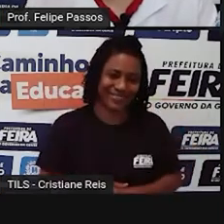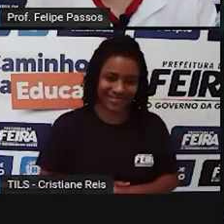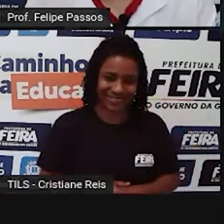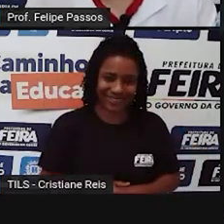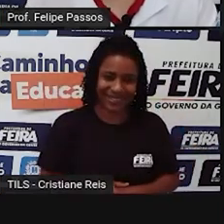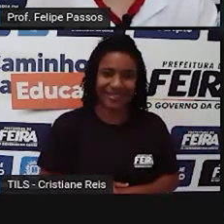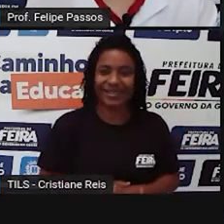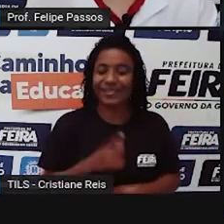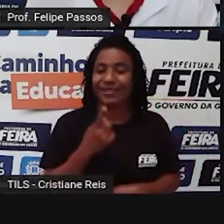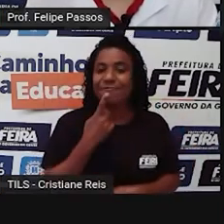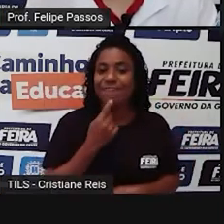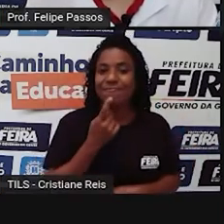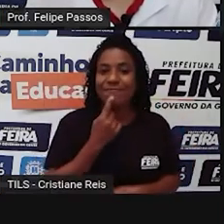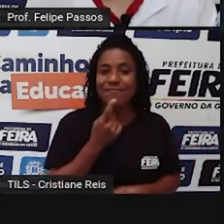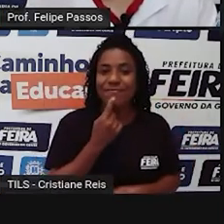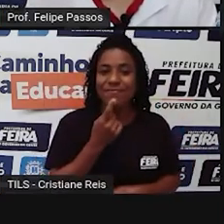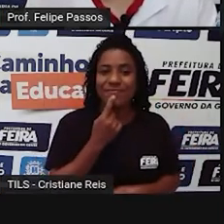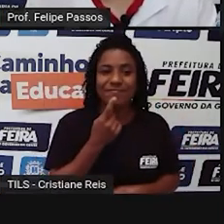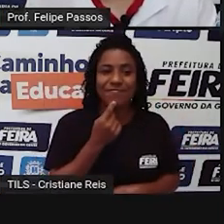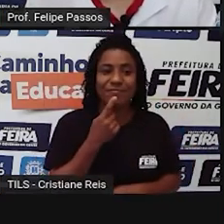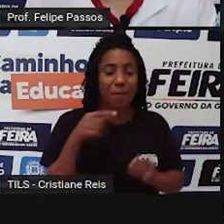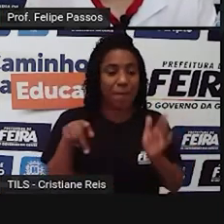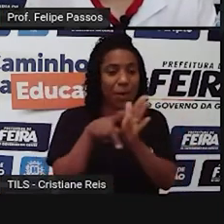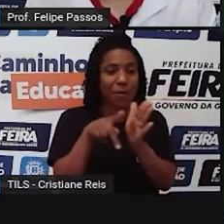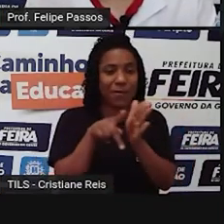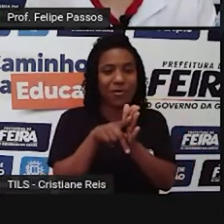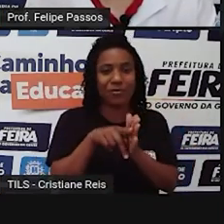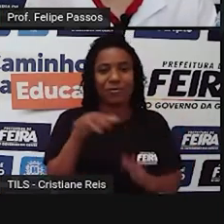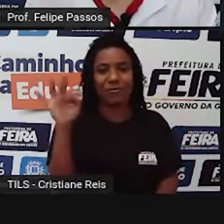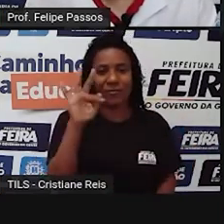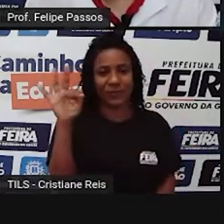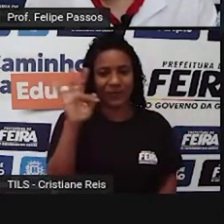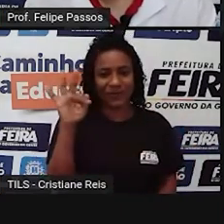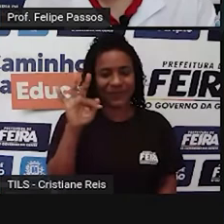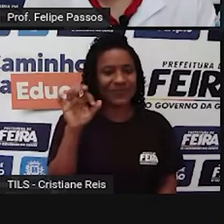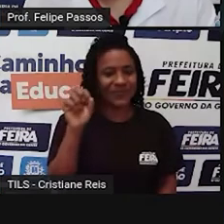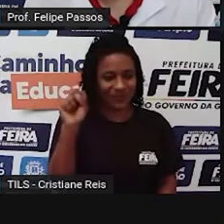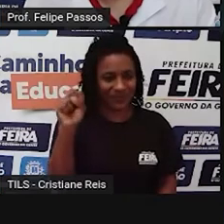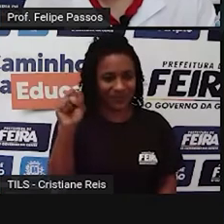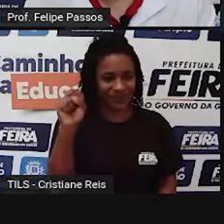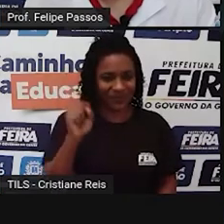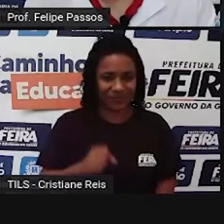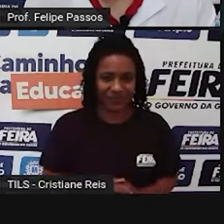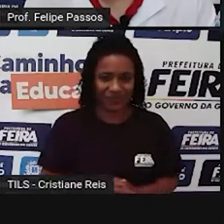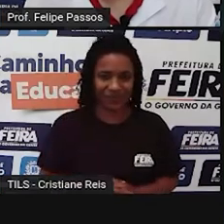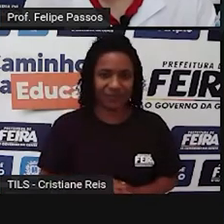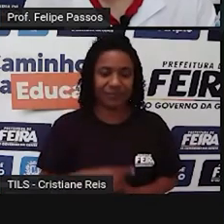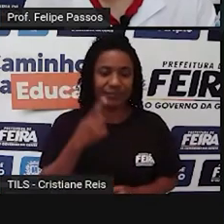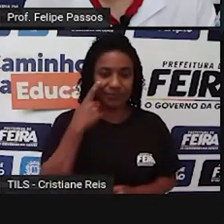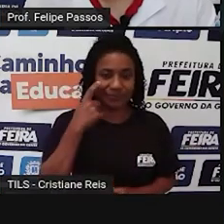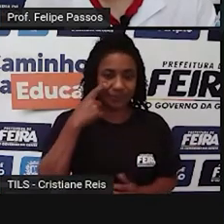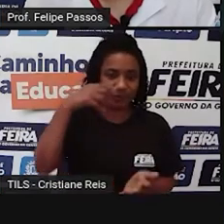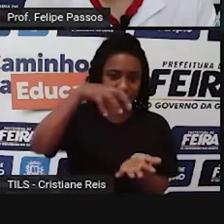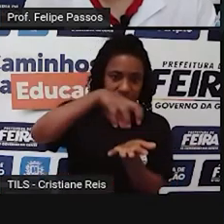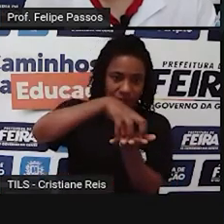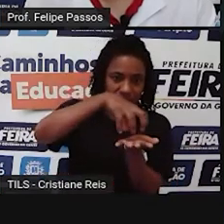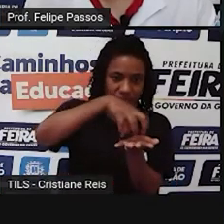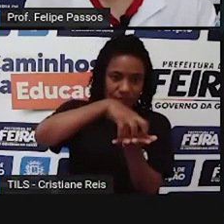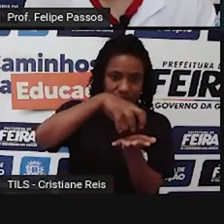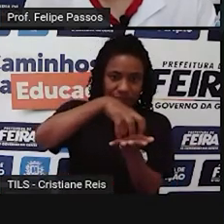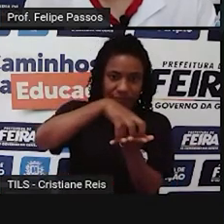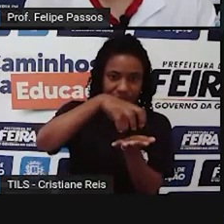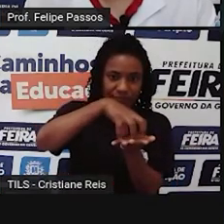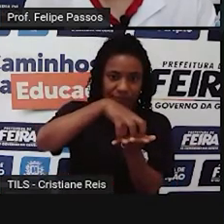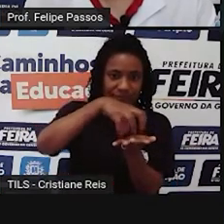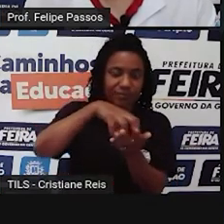vermelha aí são os limites da cidade de Feira de Santana. E observe que aqui no centro, né, a gente tem essa mancha